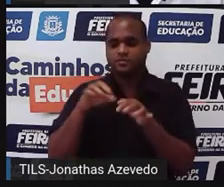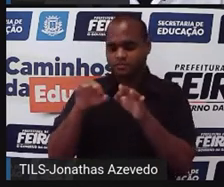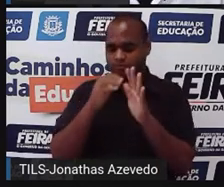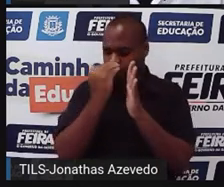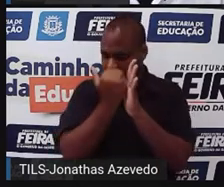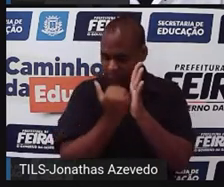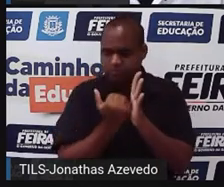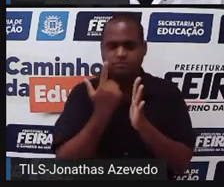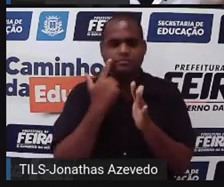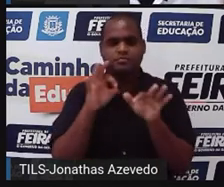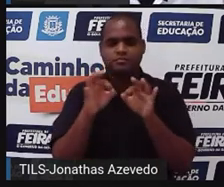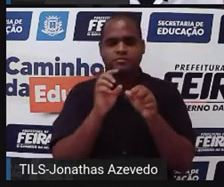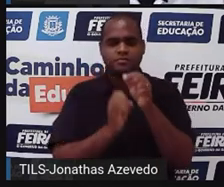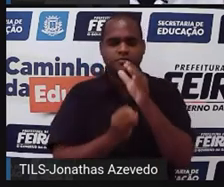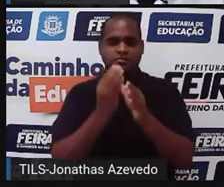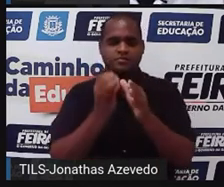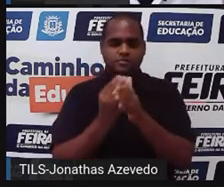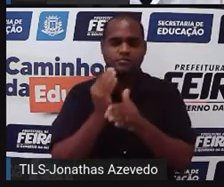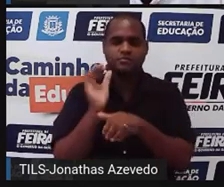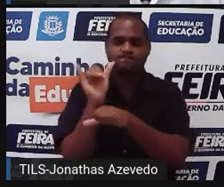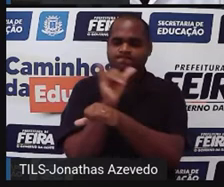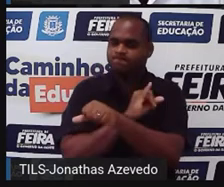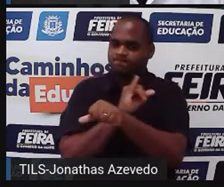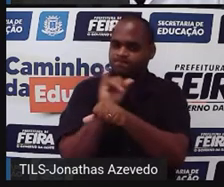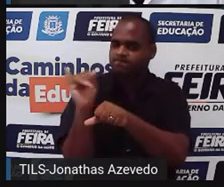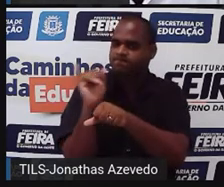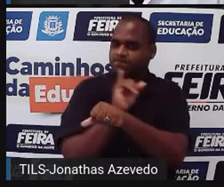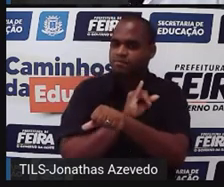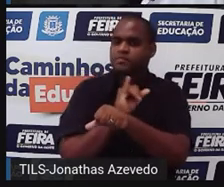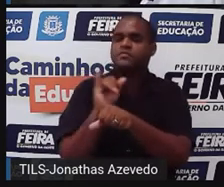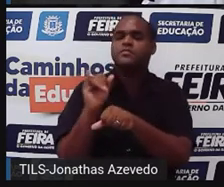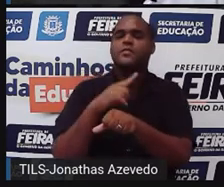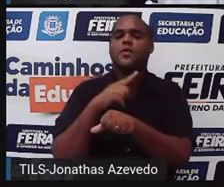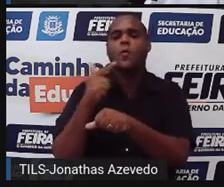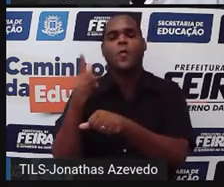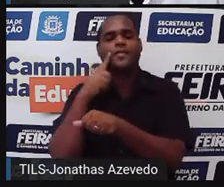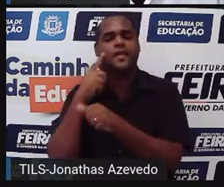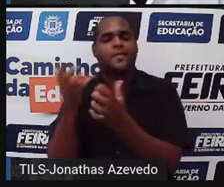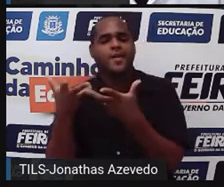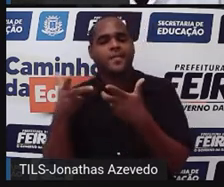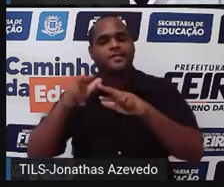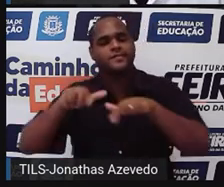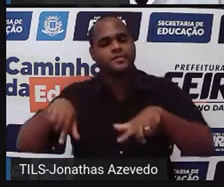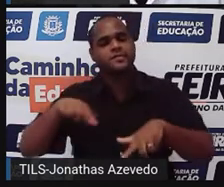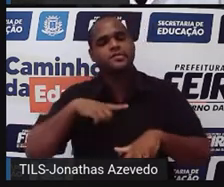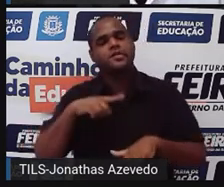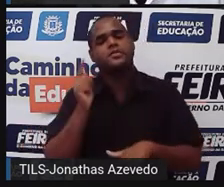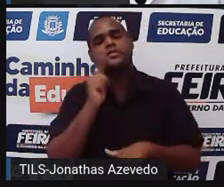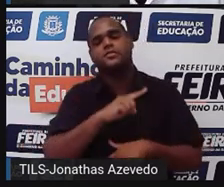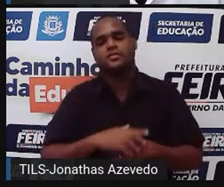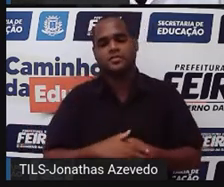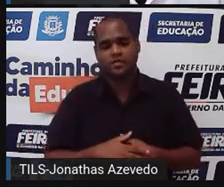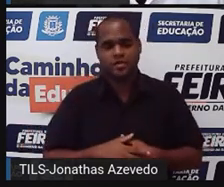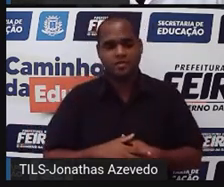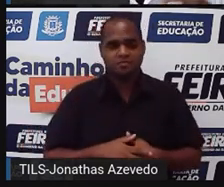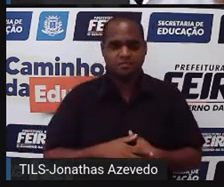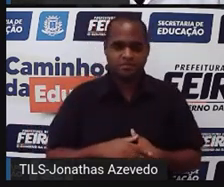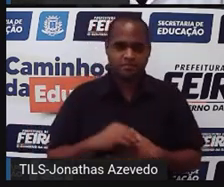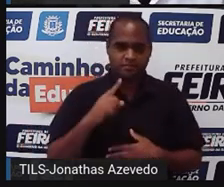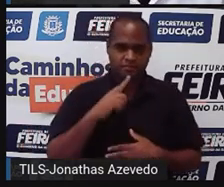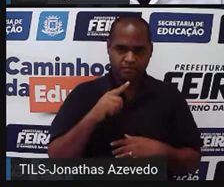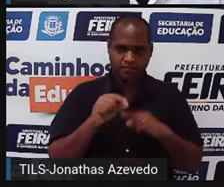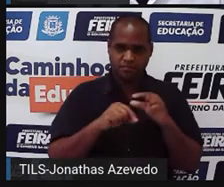é que você faz? você vai criar a estratégia ou estratégias, pode ser mais de uma, tá? De